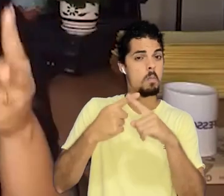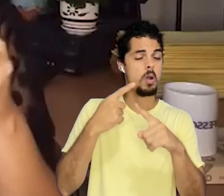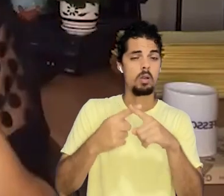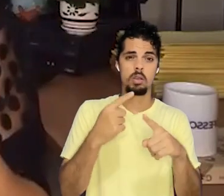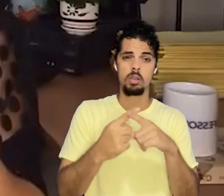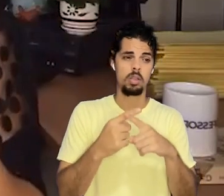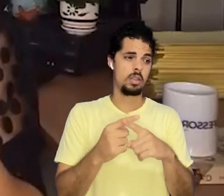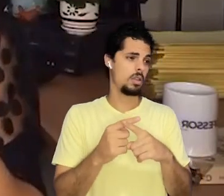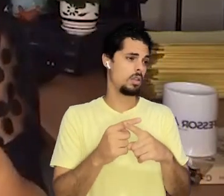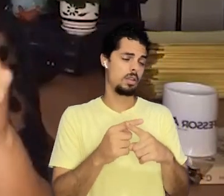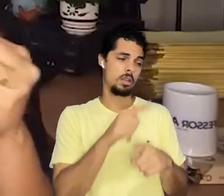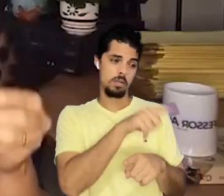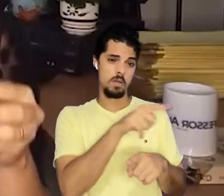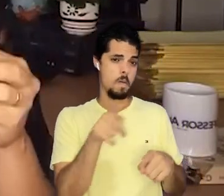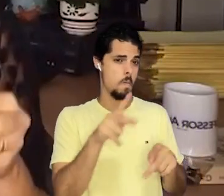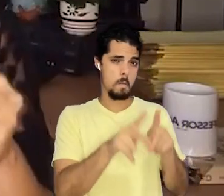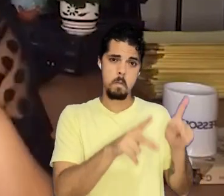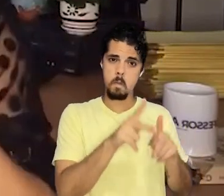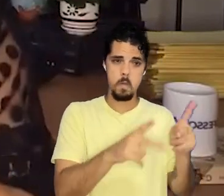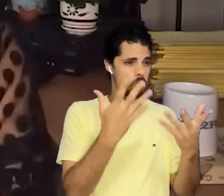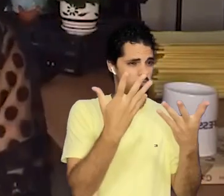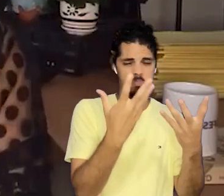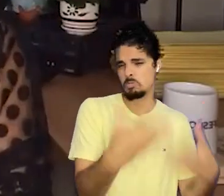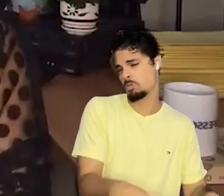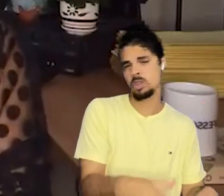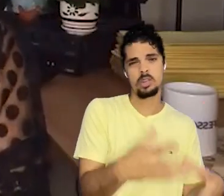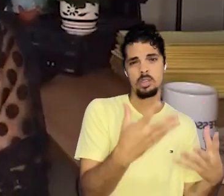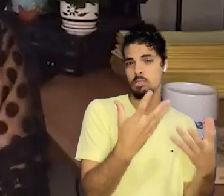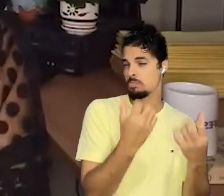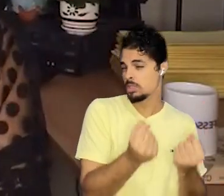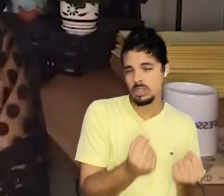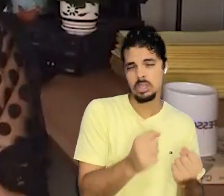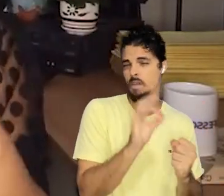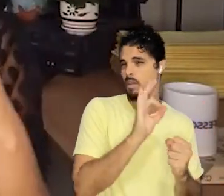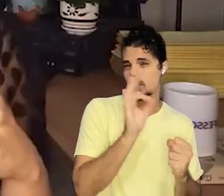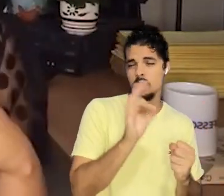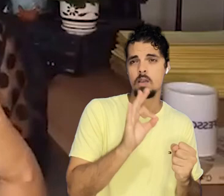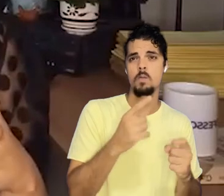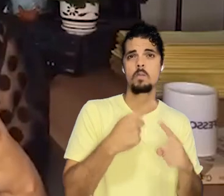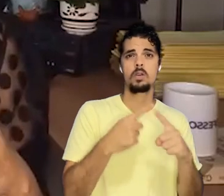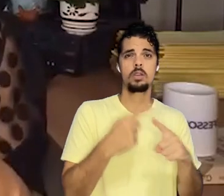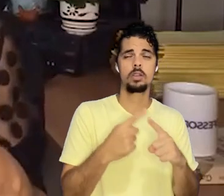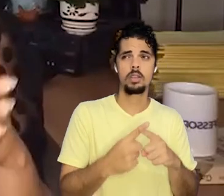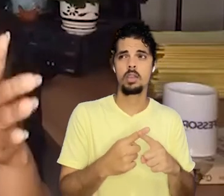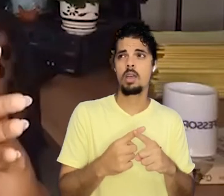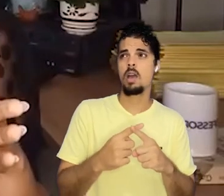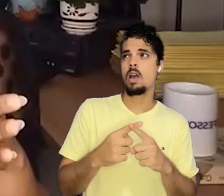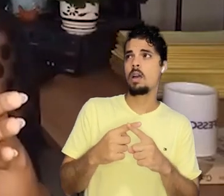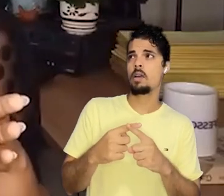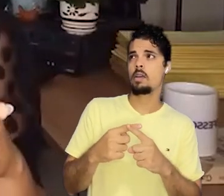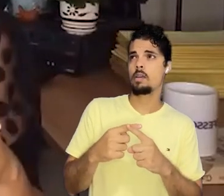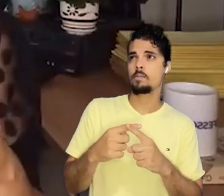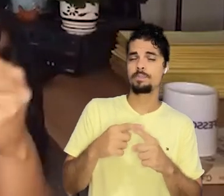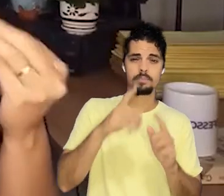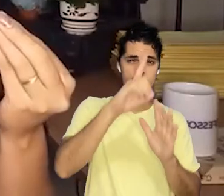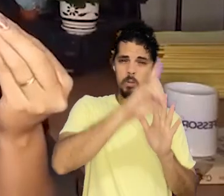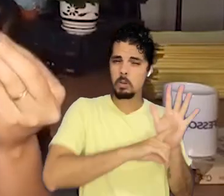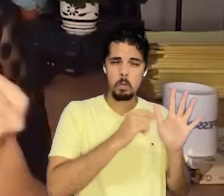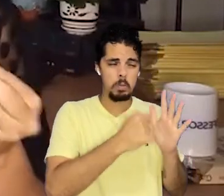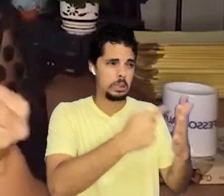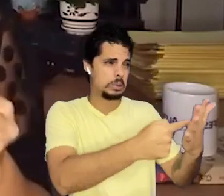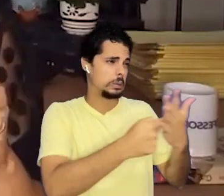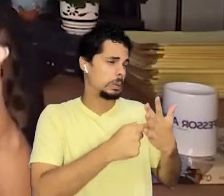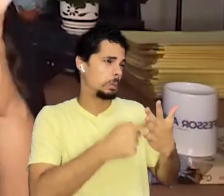projetos centralizadores que Portugal tinha para essas províncias do norte, porque até então o Brasil era como